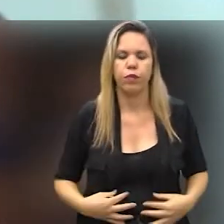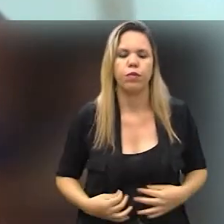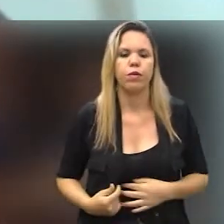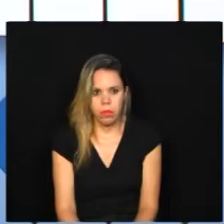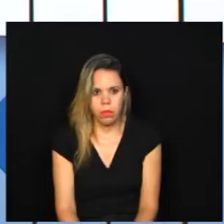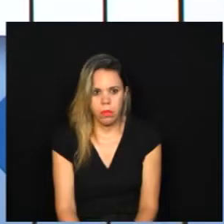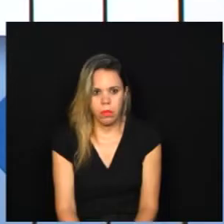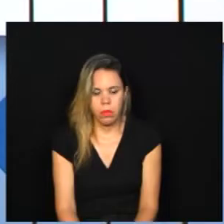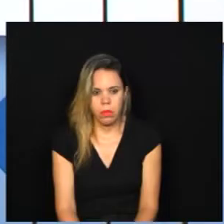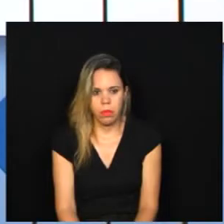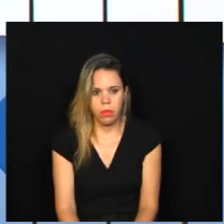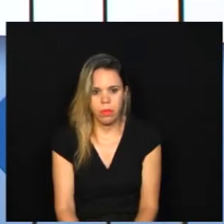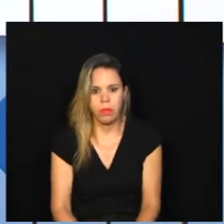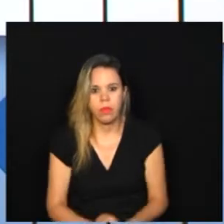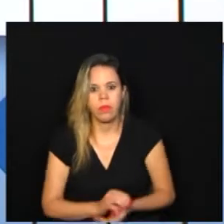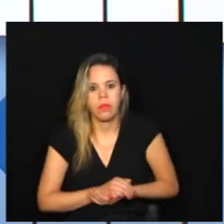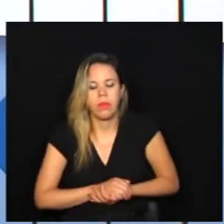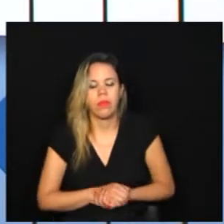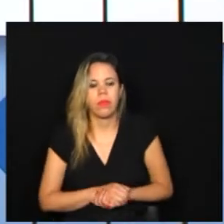cidade e no nosso país.